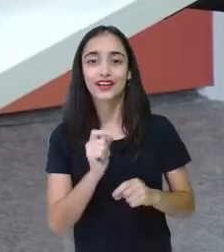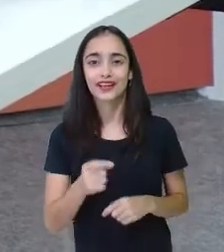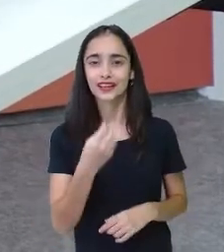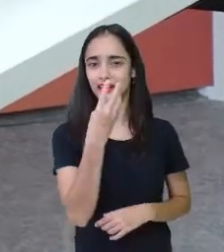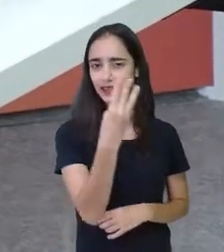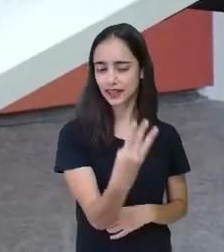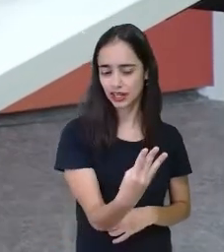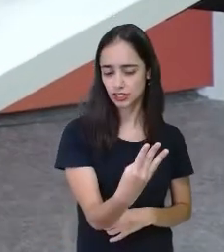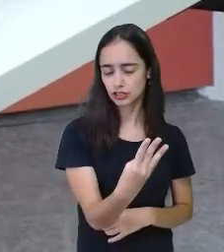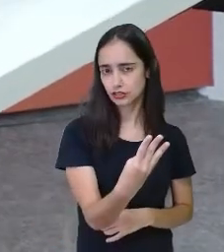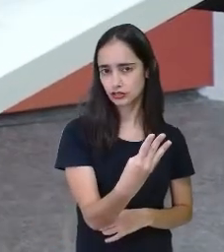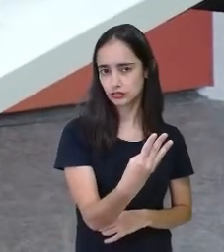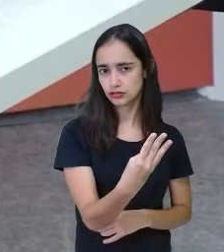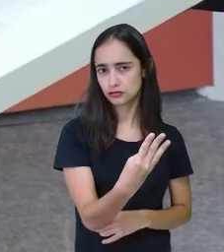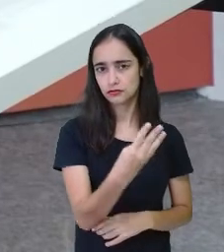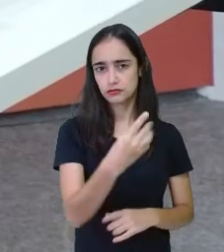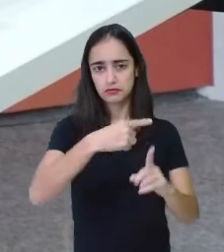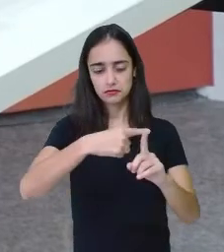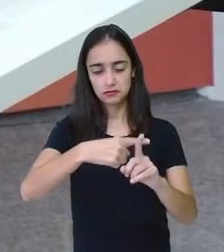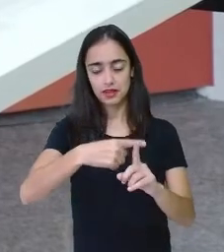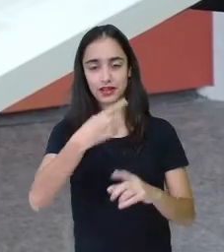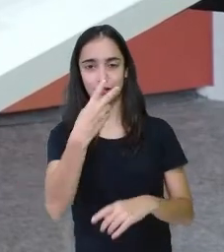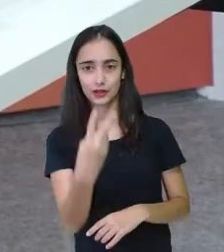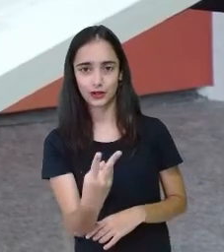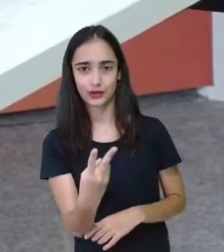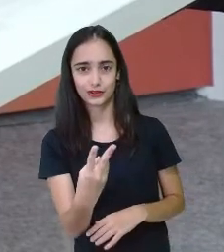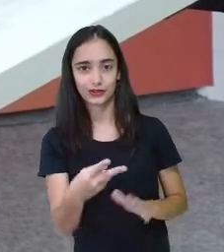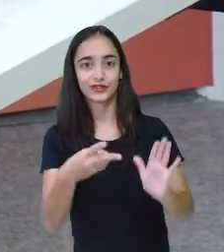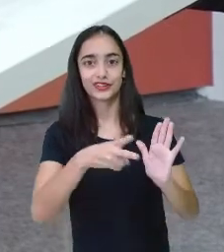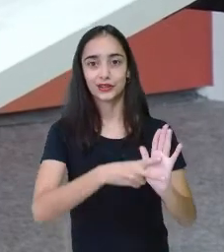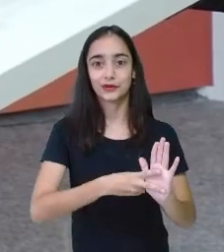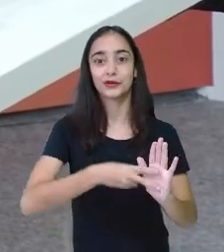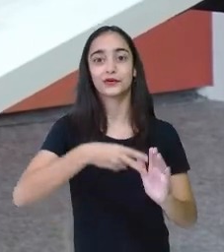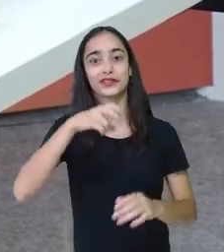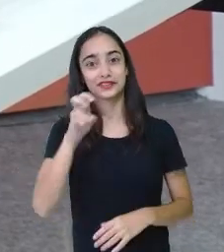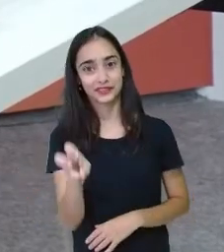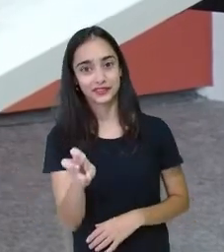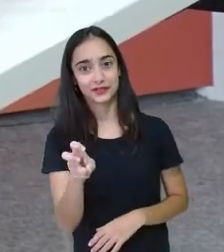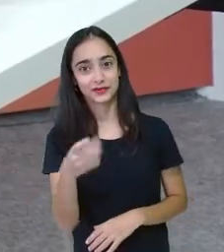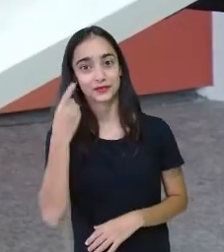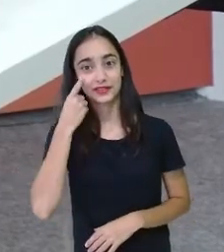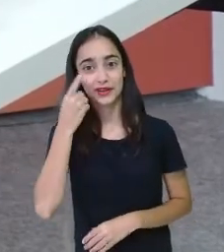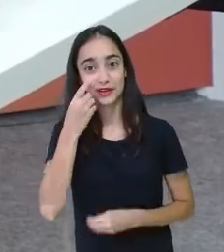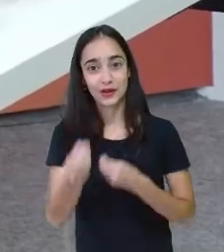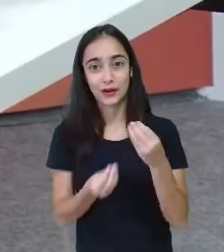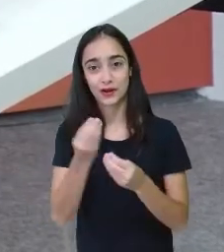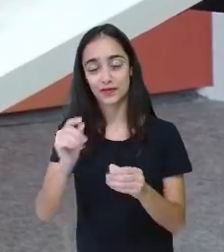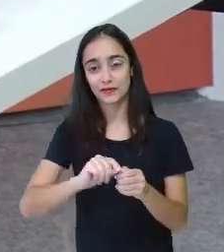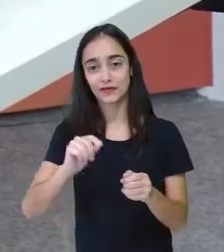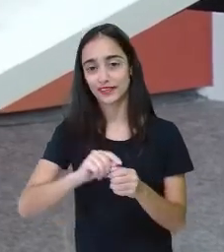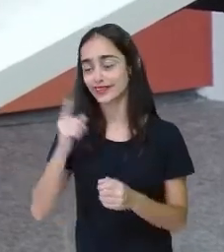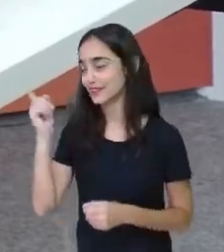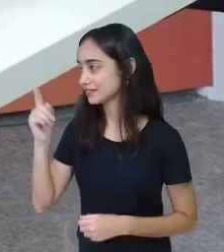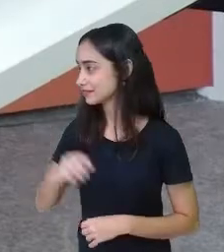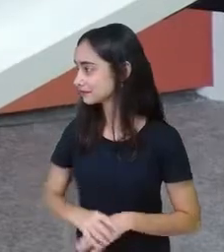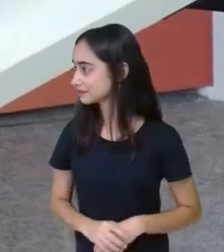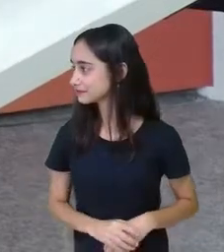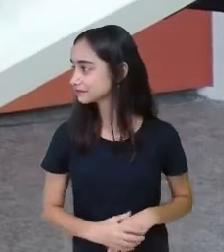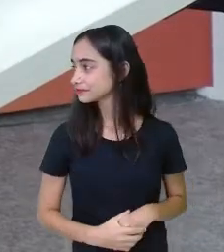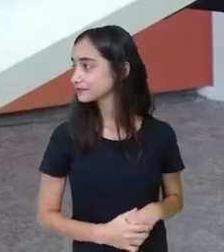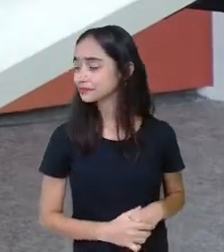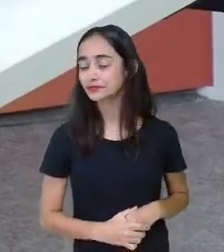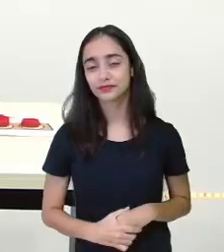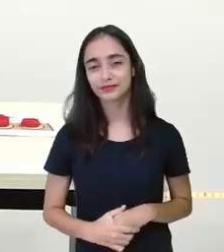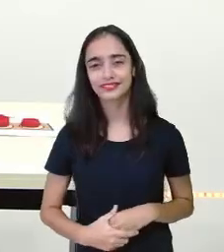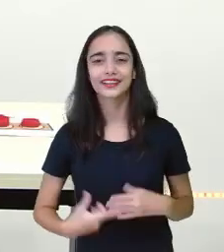2. Então, 3 mais 2. Olha aí, 1, 2, 3, 4, 5. Então, a